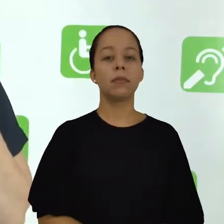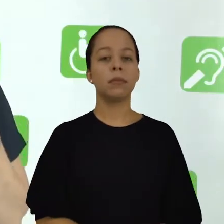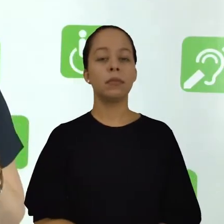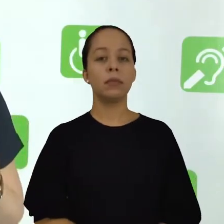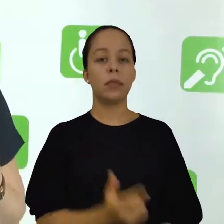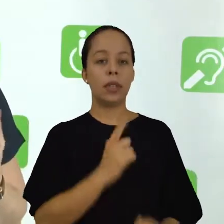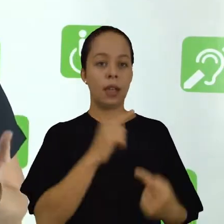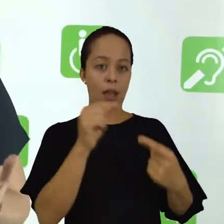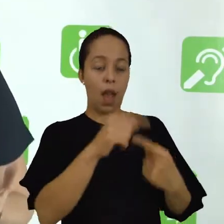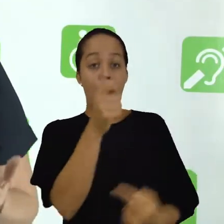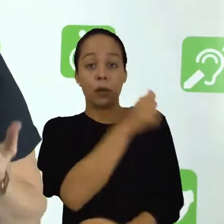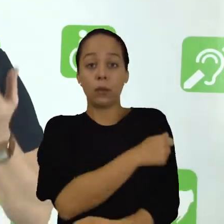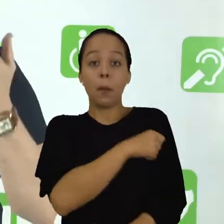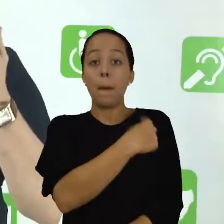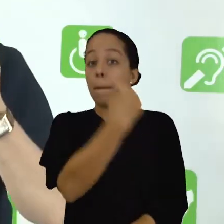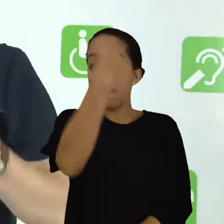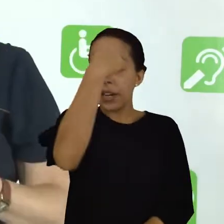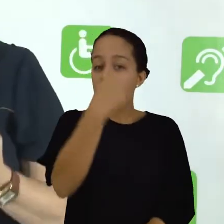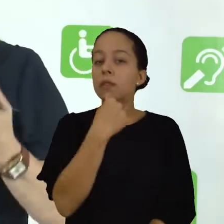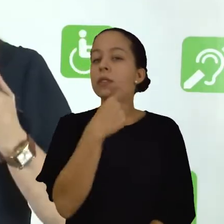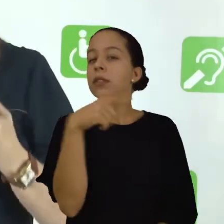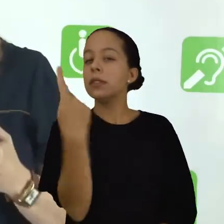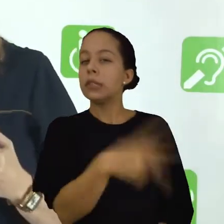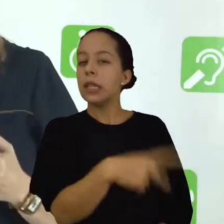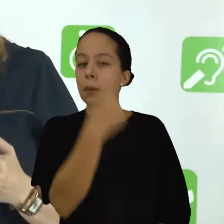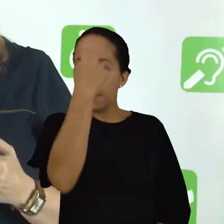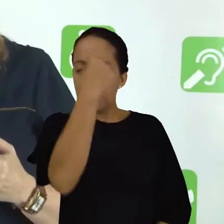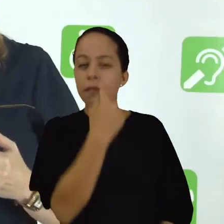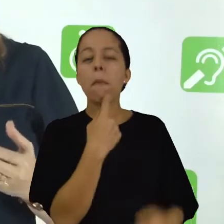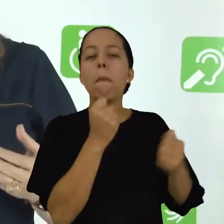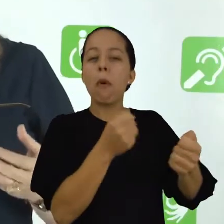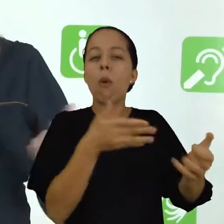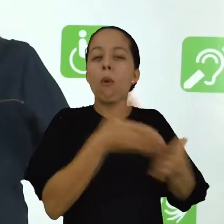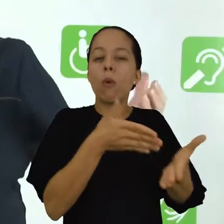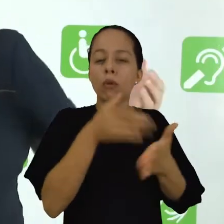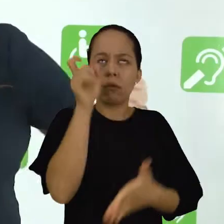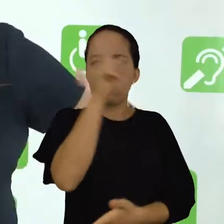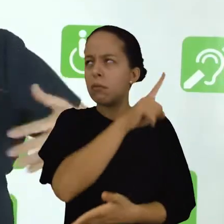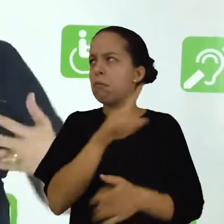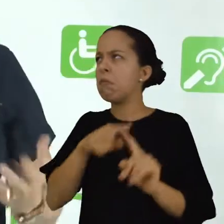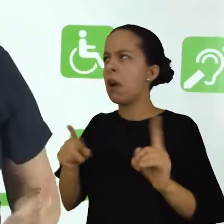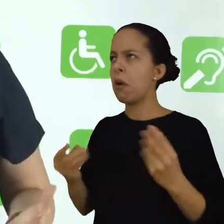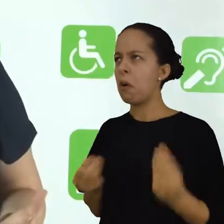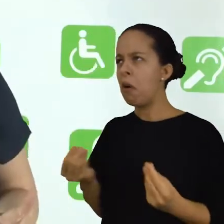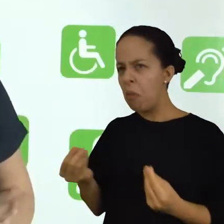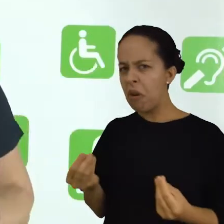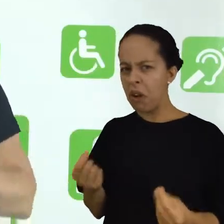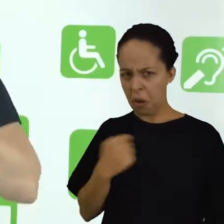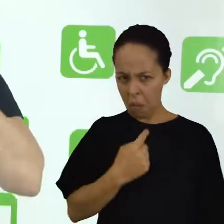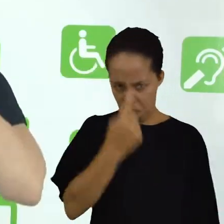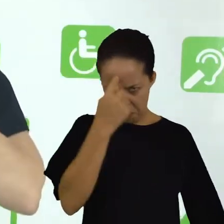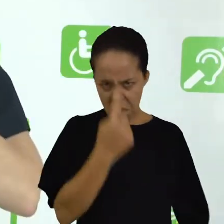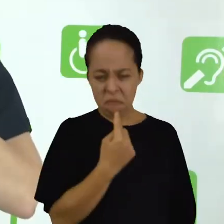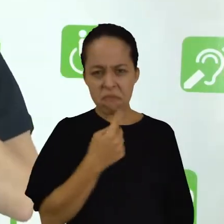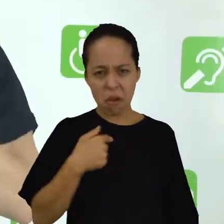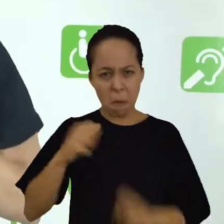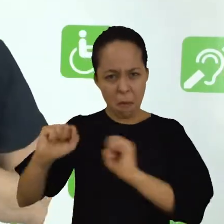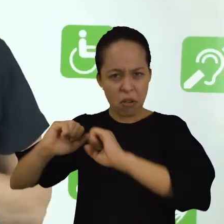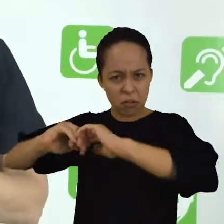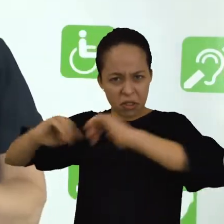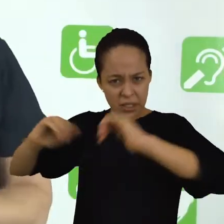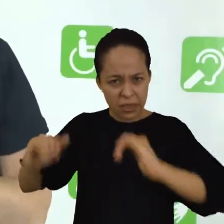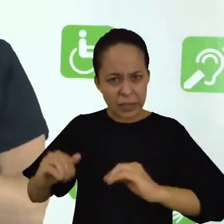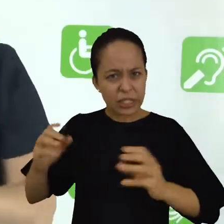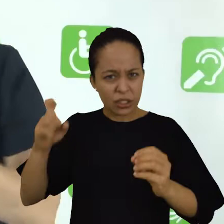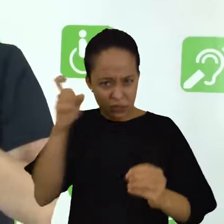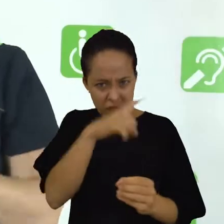fala em dificuldades relacionadas à personalidade do estudante, você pode pensar mas como isso acontece? Será que devido à minha personalidade eu